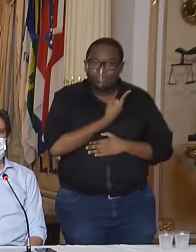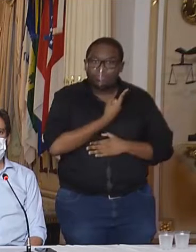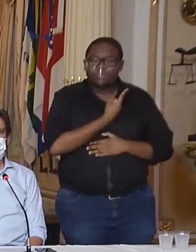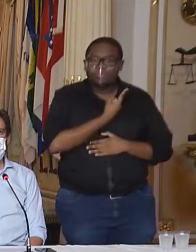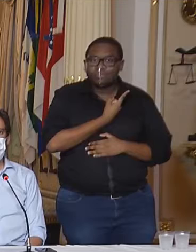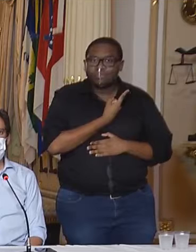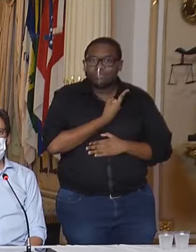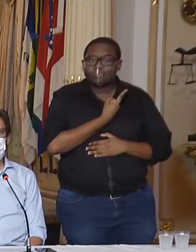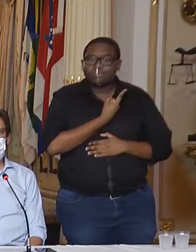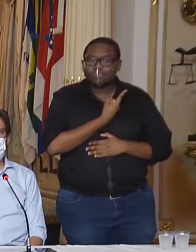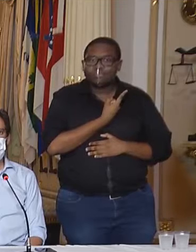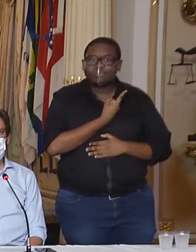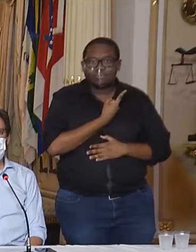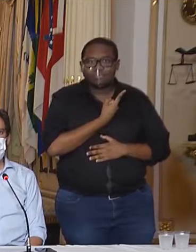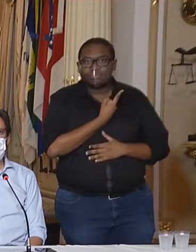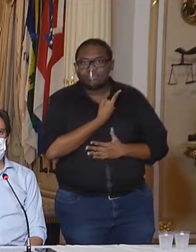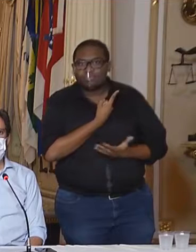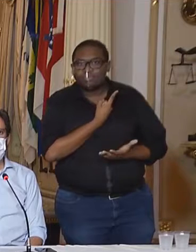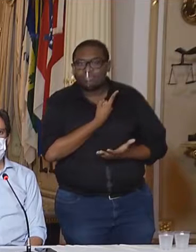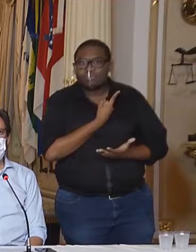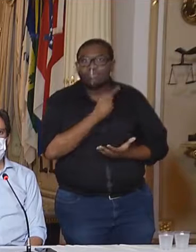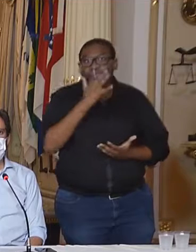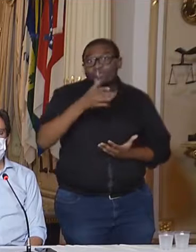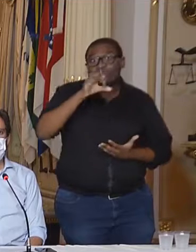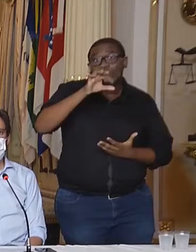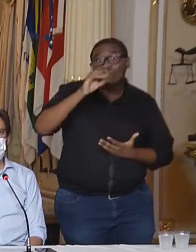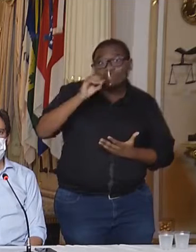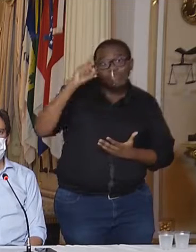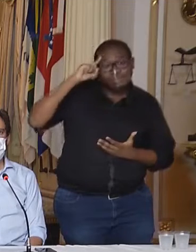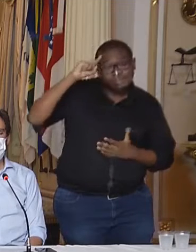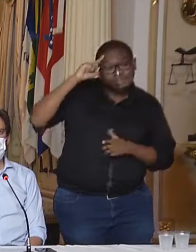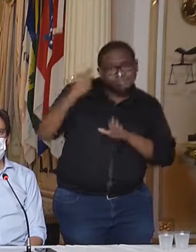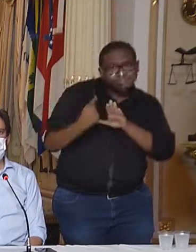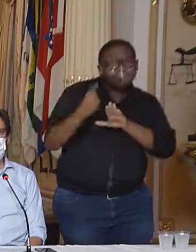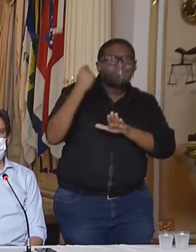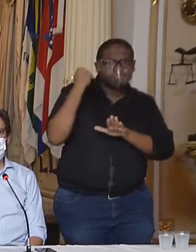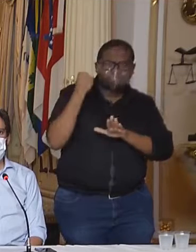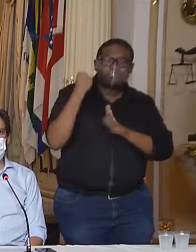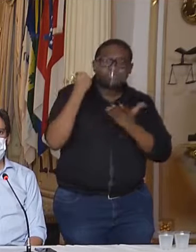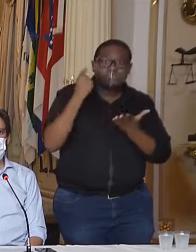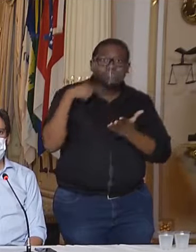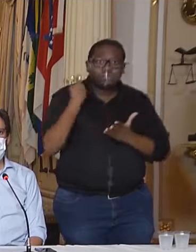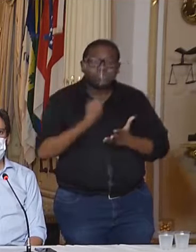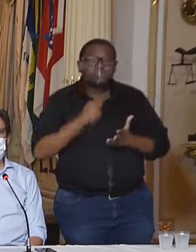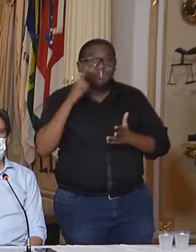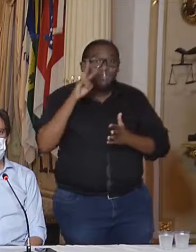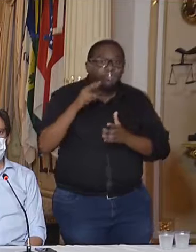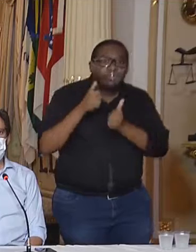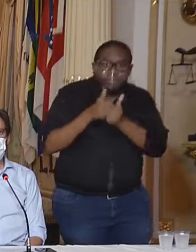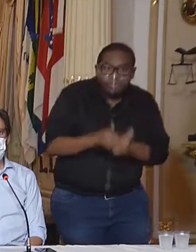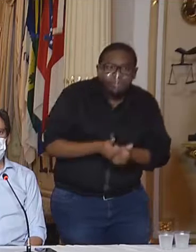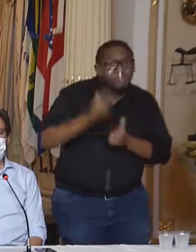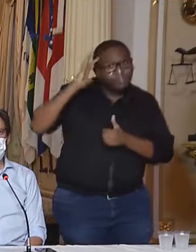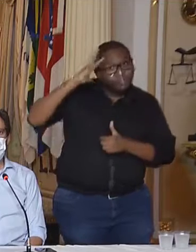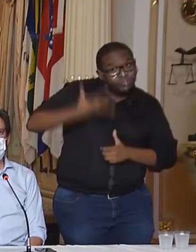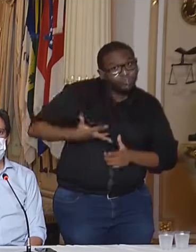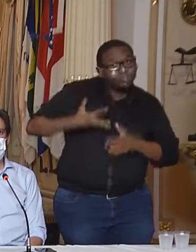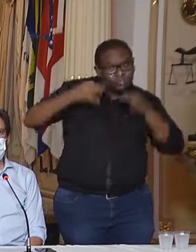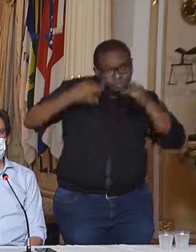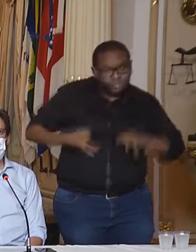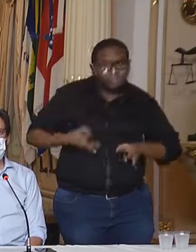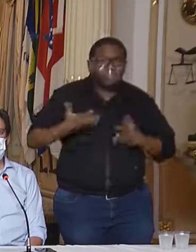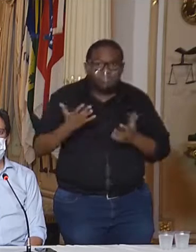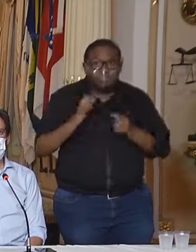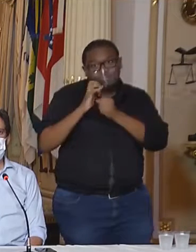Nós começamos há quase 90 dias atrás, um pouco mais do que isso, acompanhar e tomar todas as medidas necessárias para o enfrentamento à